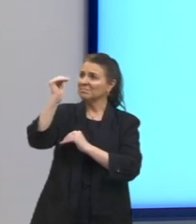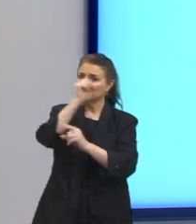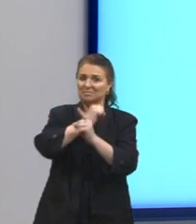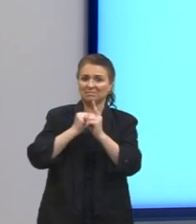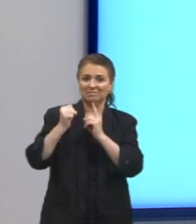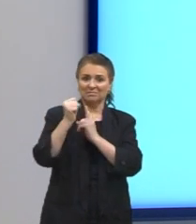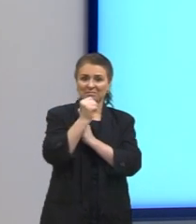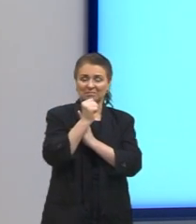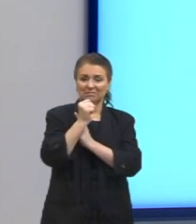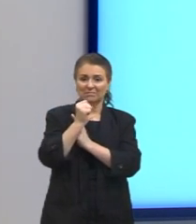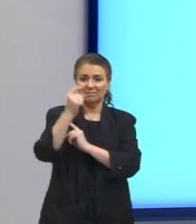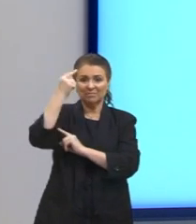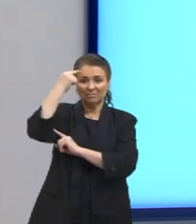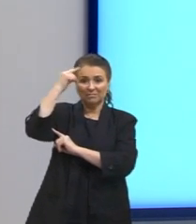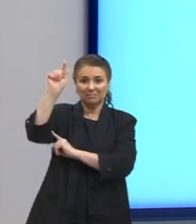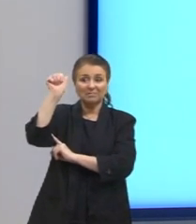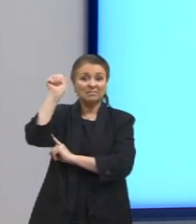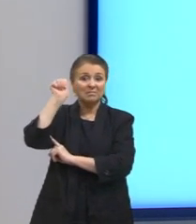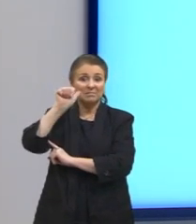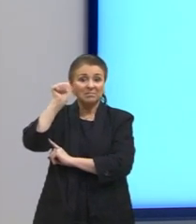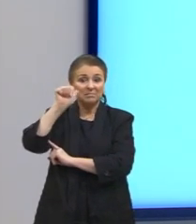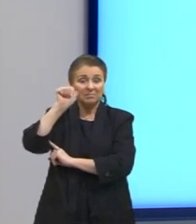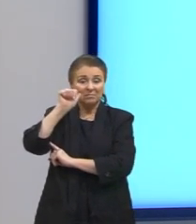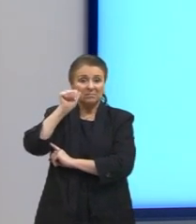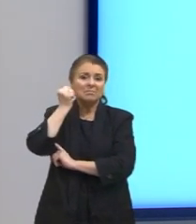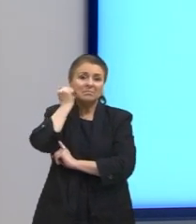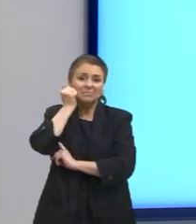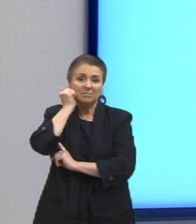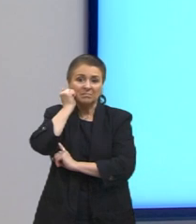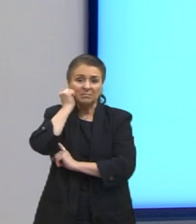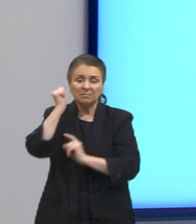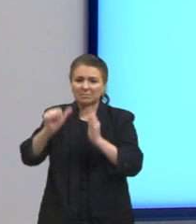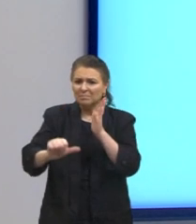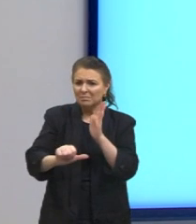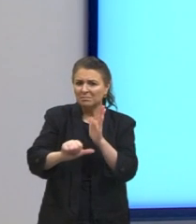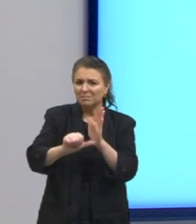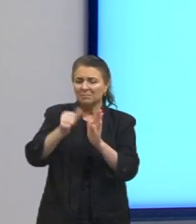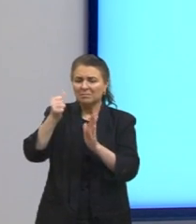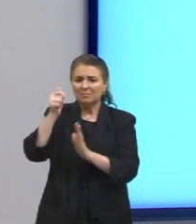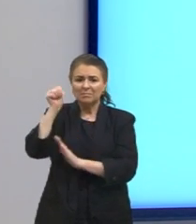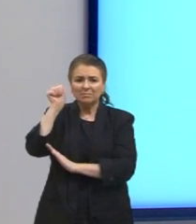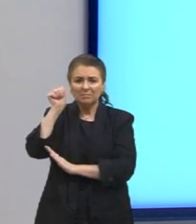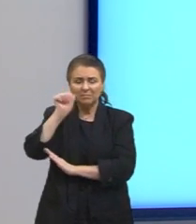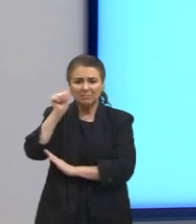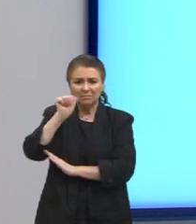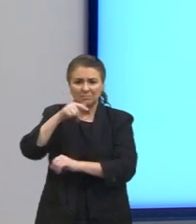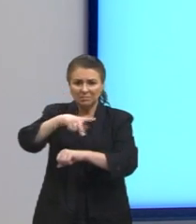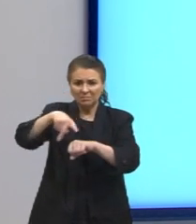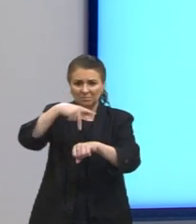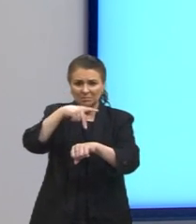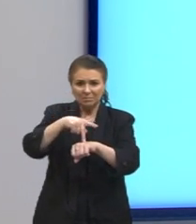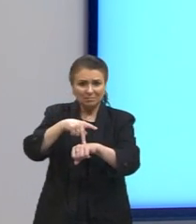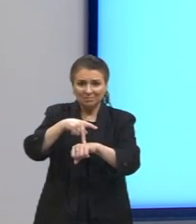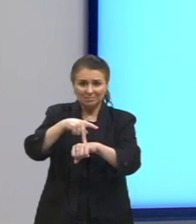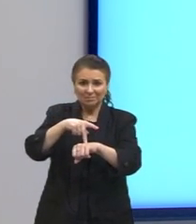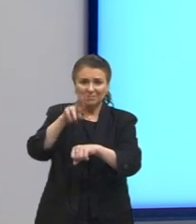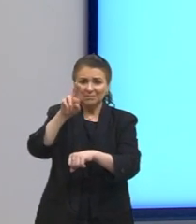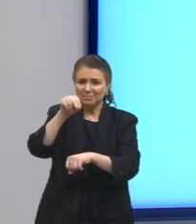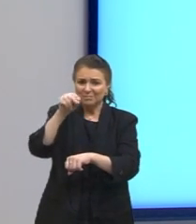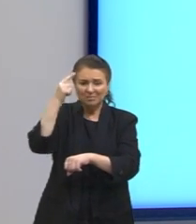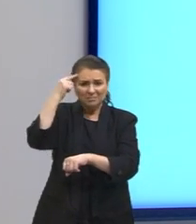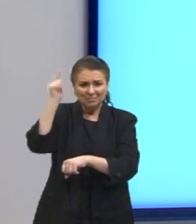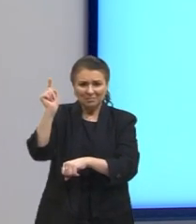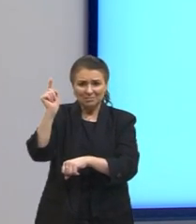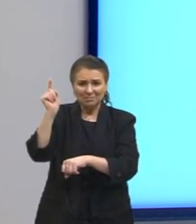em si de uma mulher negra como a primeira dama do país seria impensável, inimaginável e inaceitável. O que é